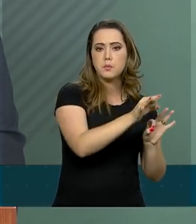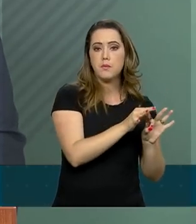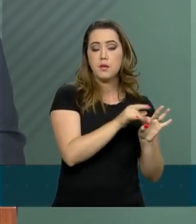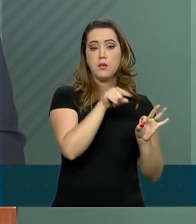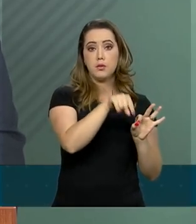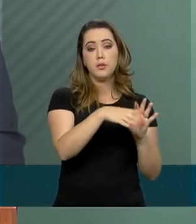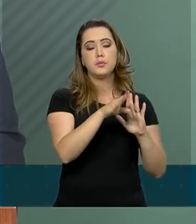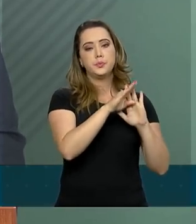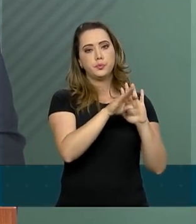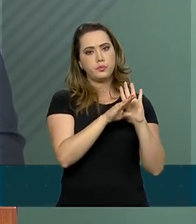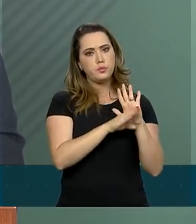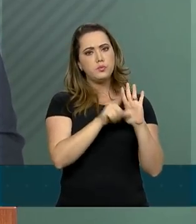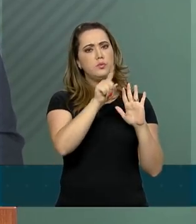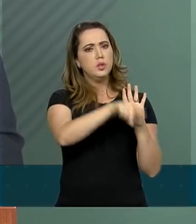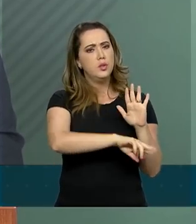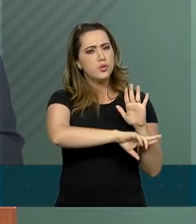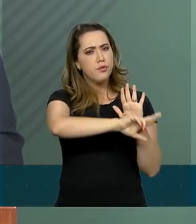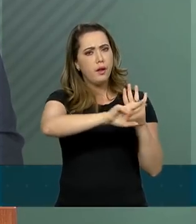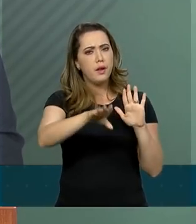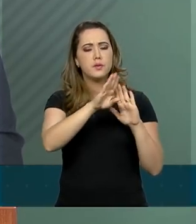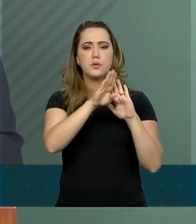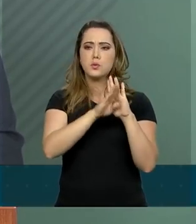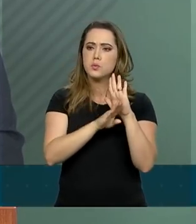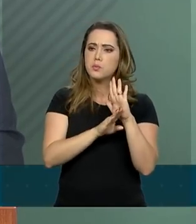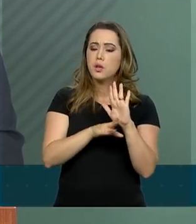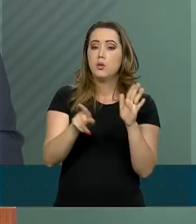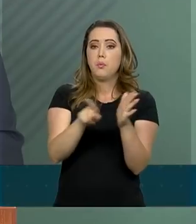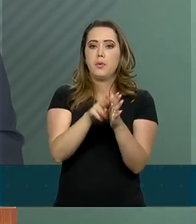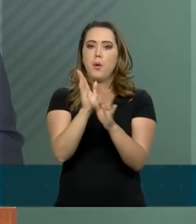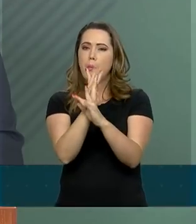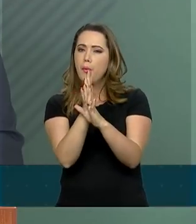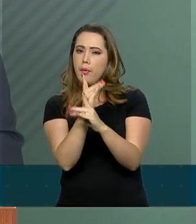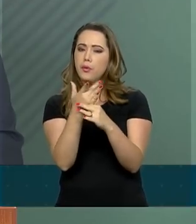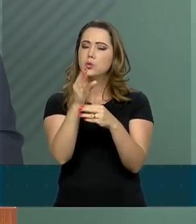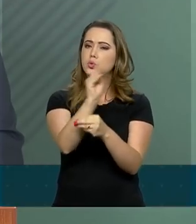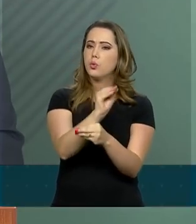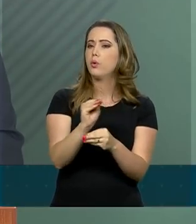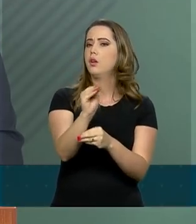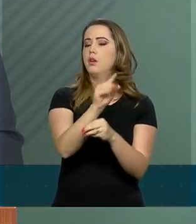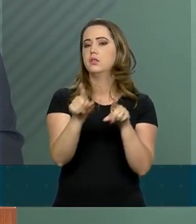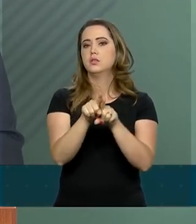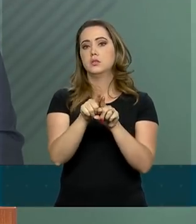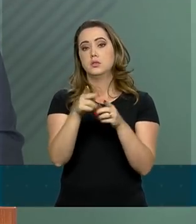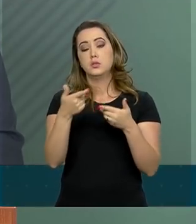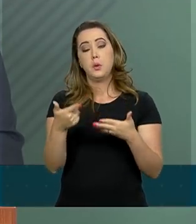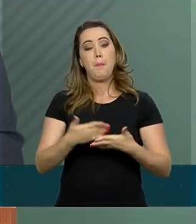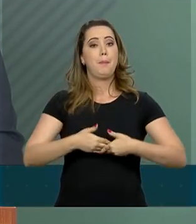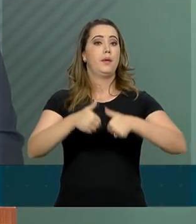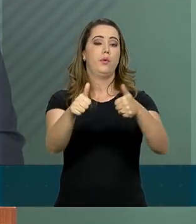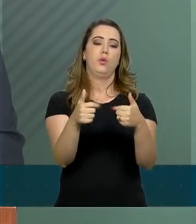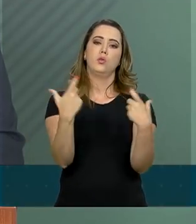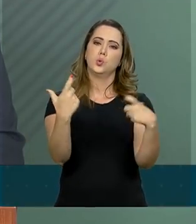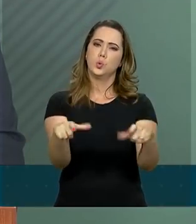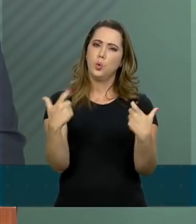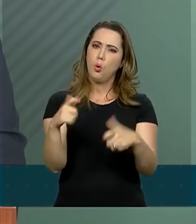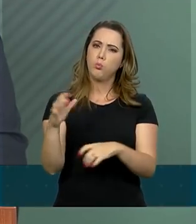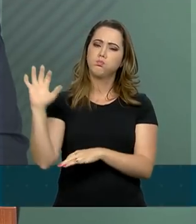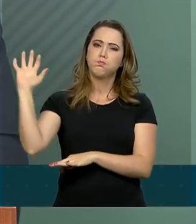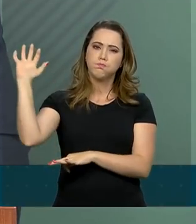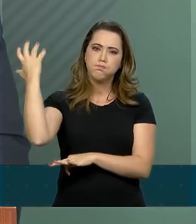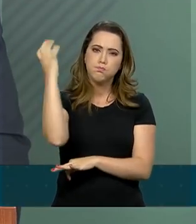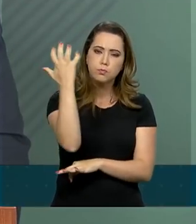incluídas em diversos planos municipais de conservação e recuperação da Mata